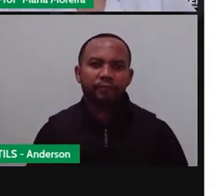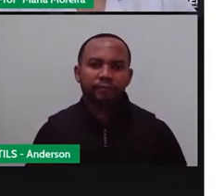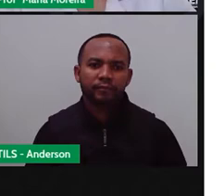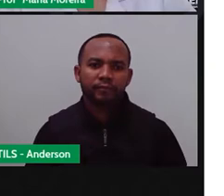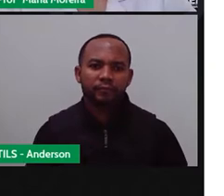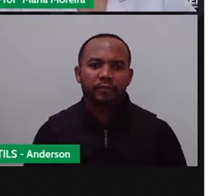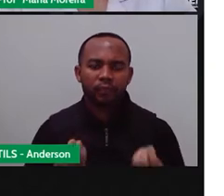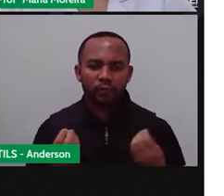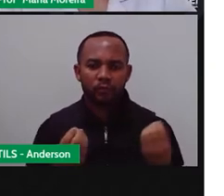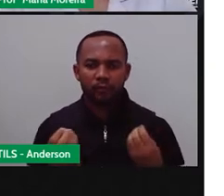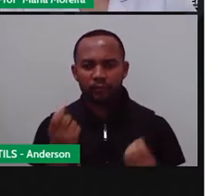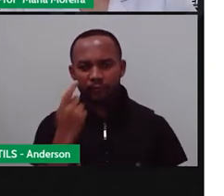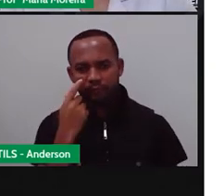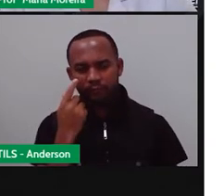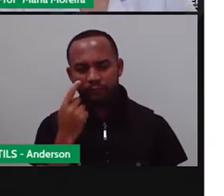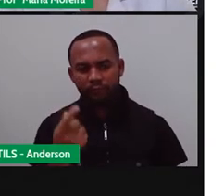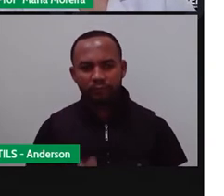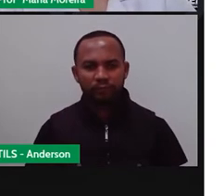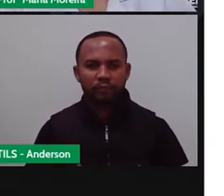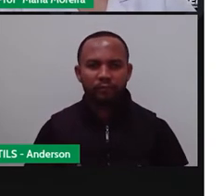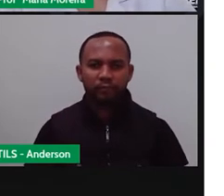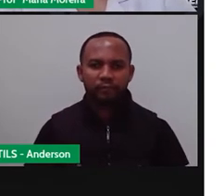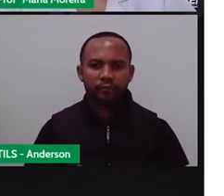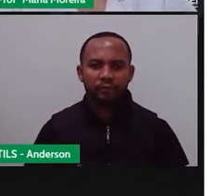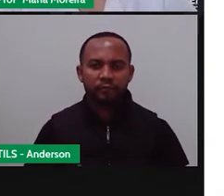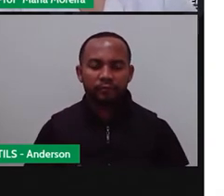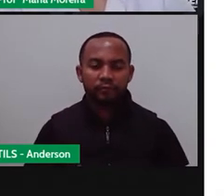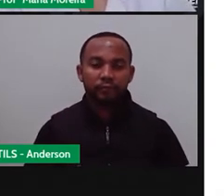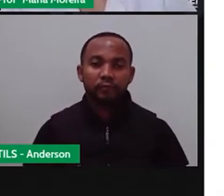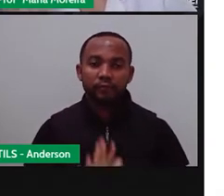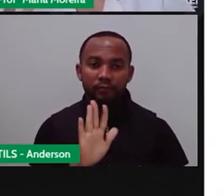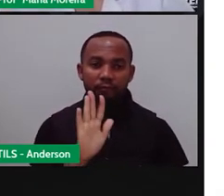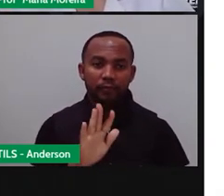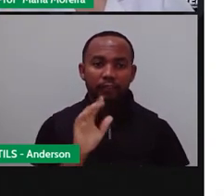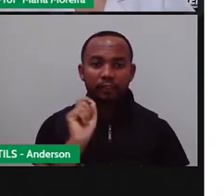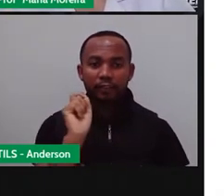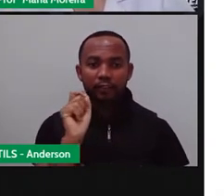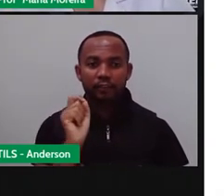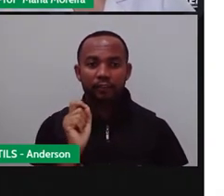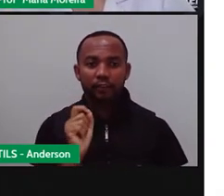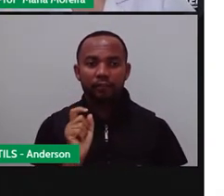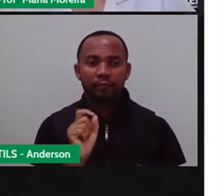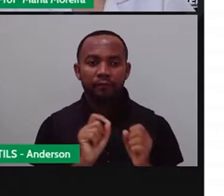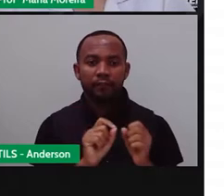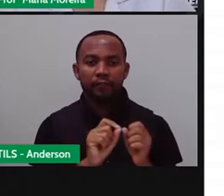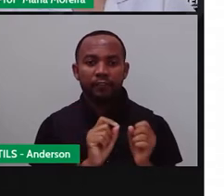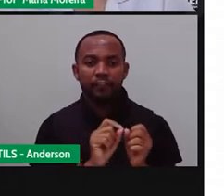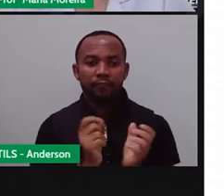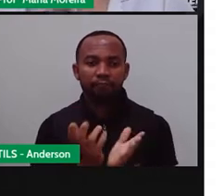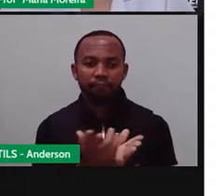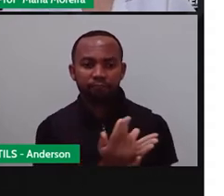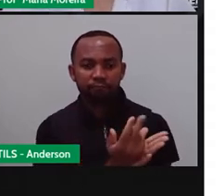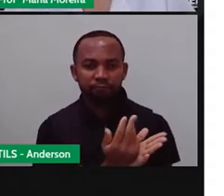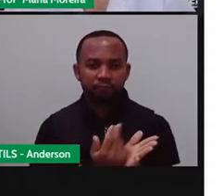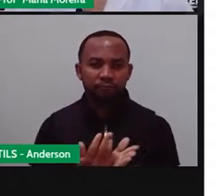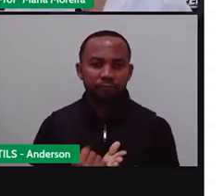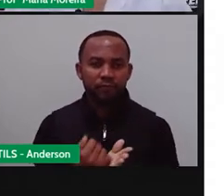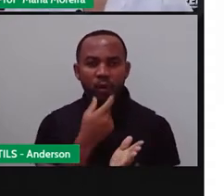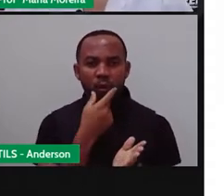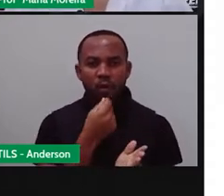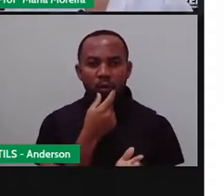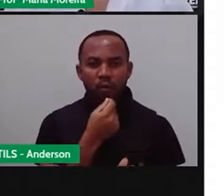Coloca lá no chat ao vivo que eu quero saber. Bom, quem fez todas essas obras de arte aí foi Romero